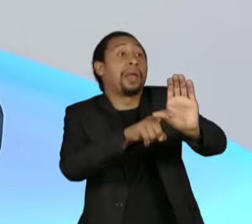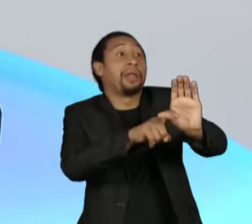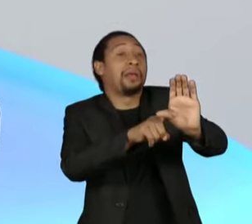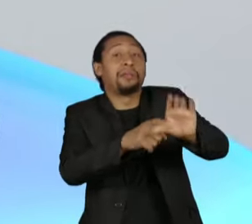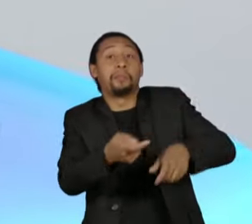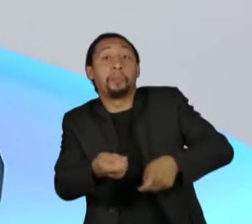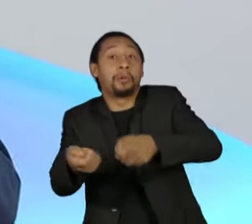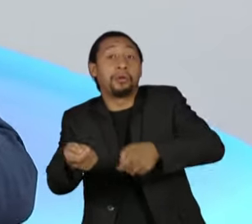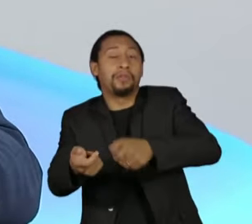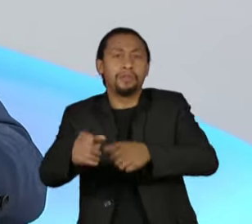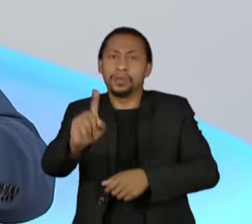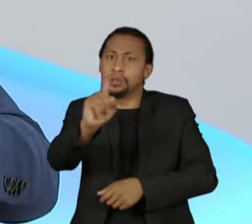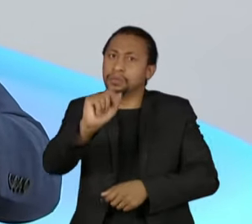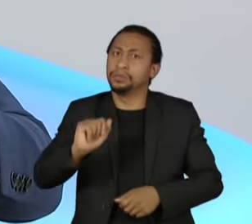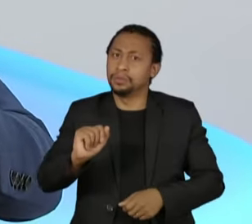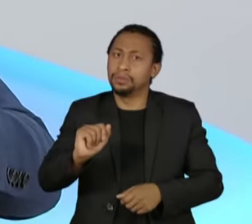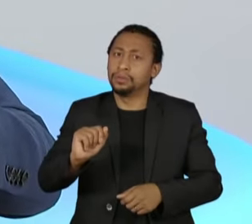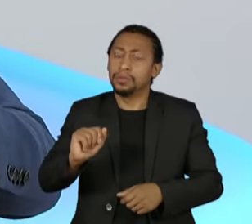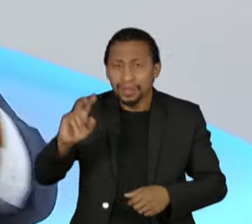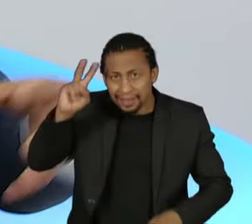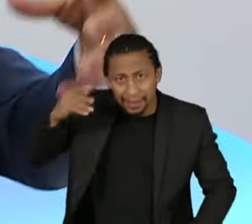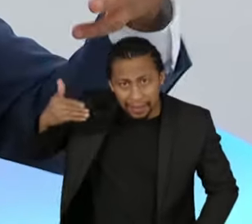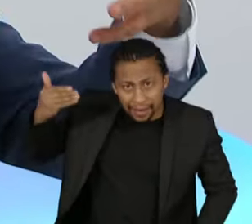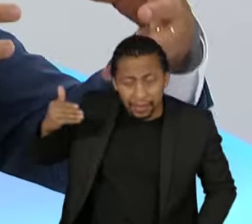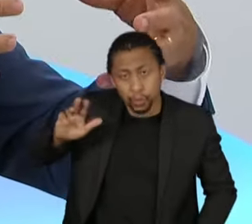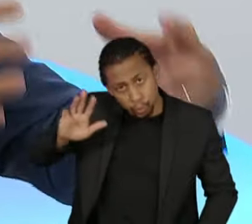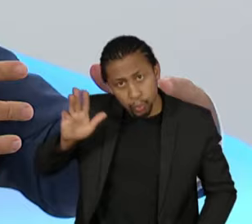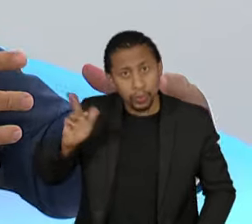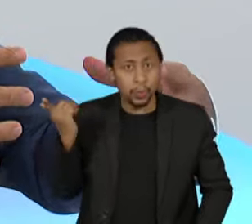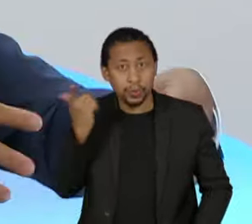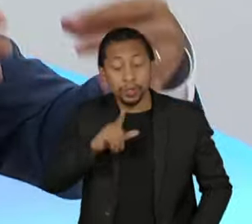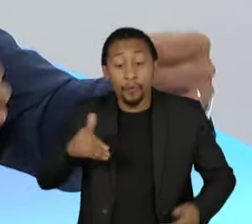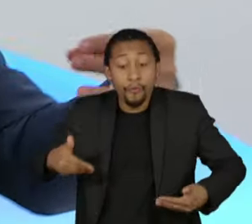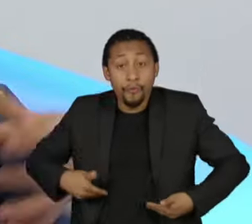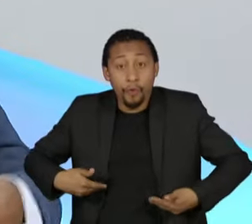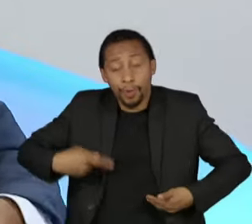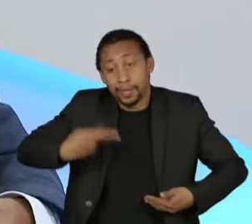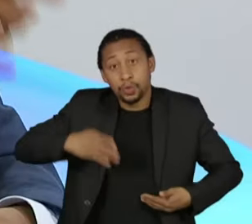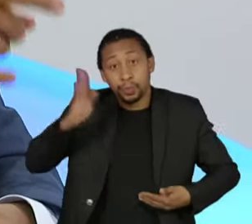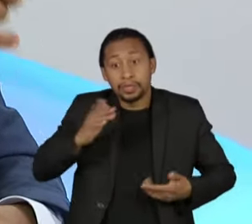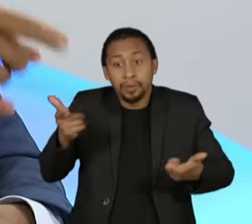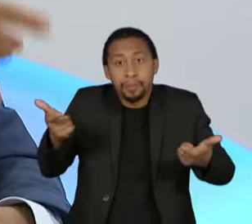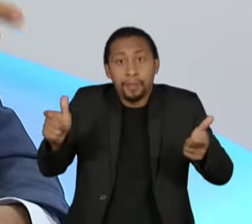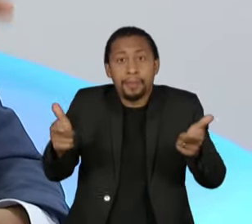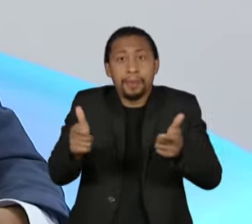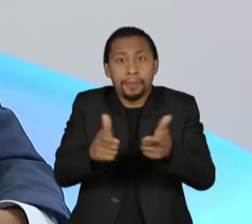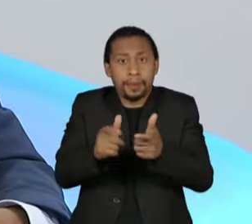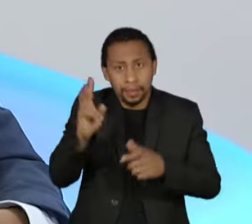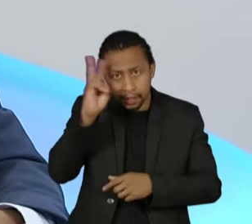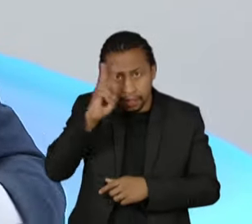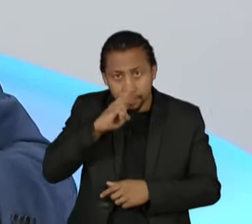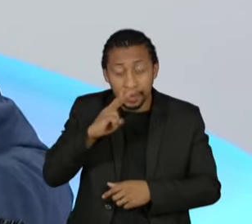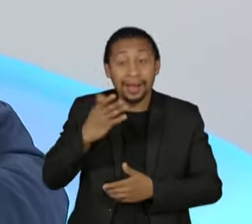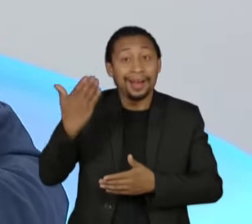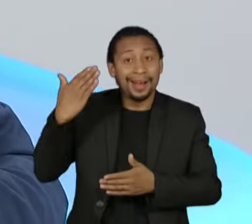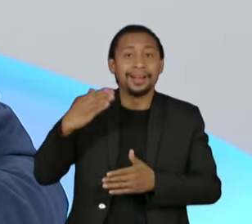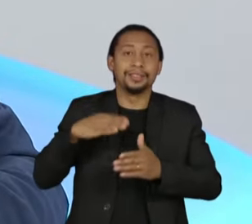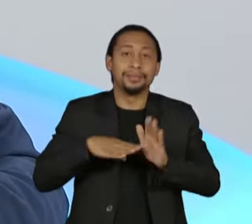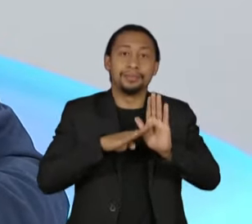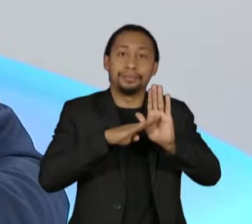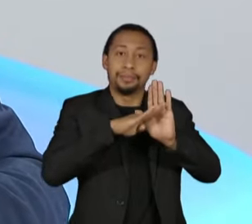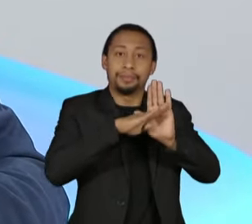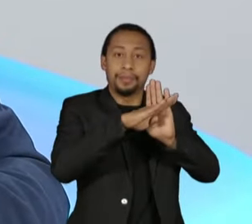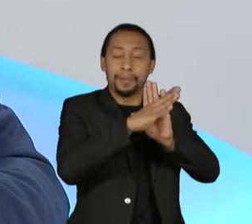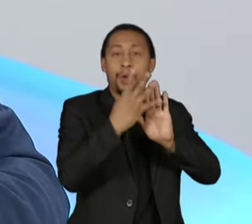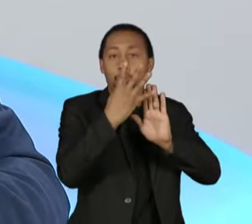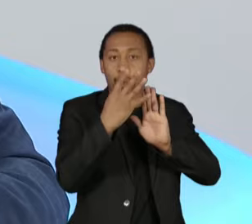tirou o Brasil do mapa da fome, gente. O Lula fez o período de maior crescimento, era 4% ao ano, na média de